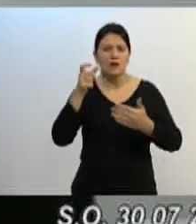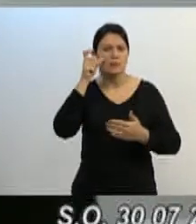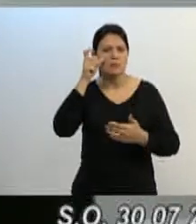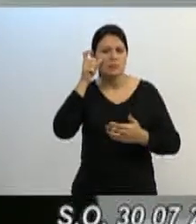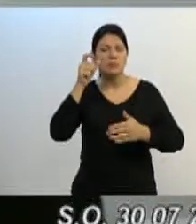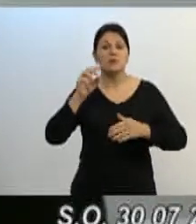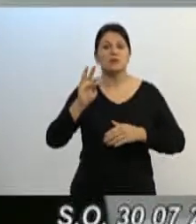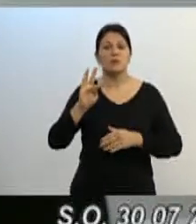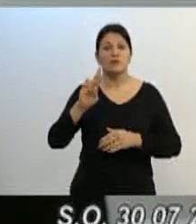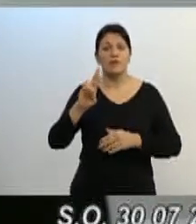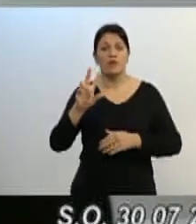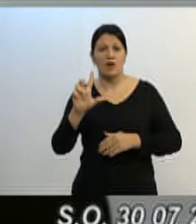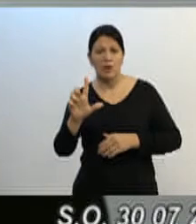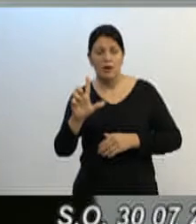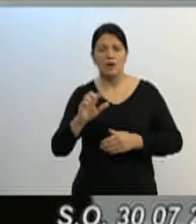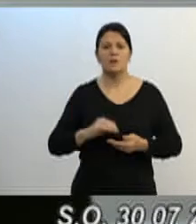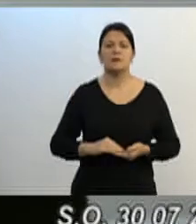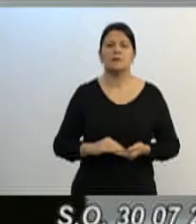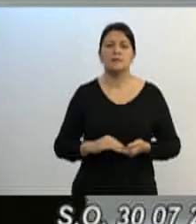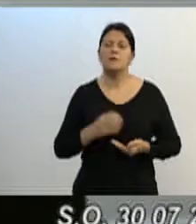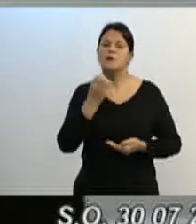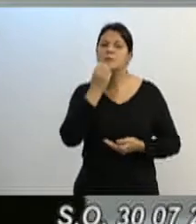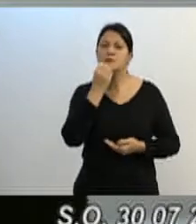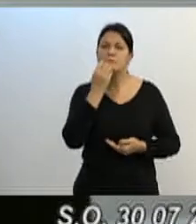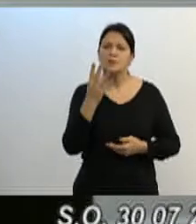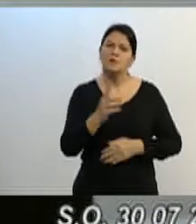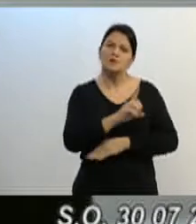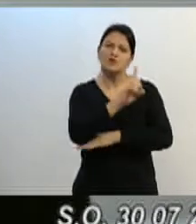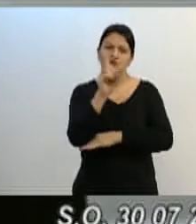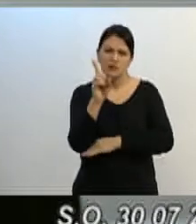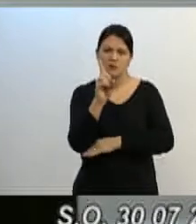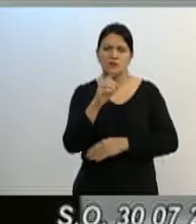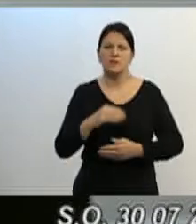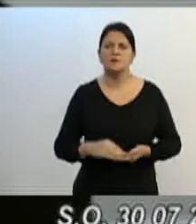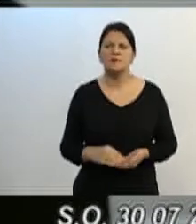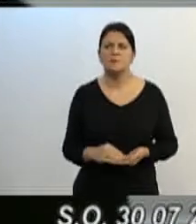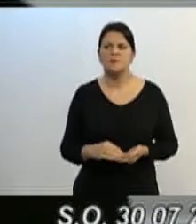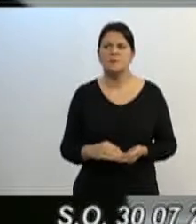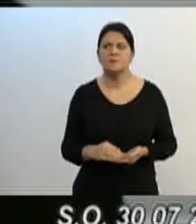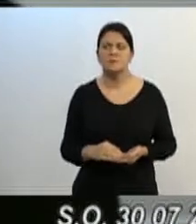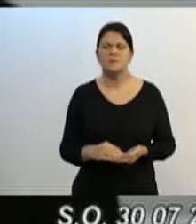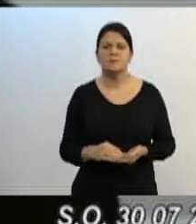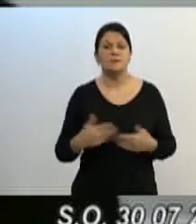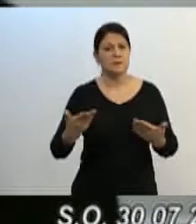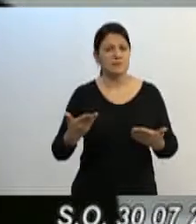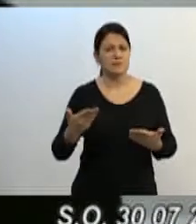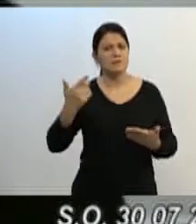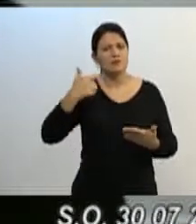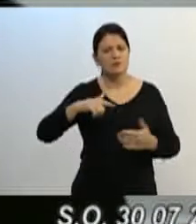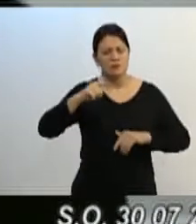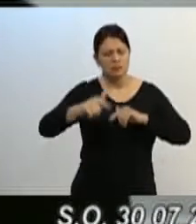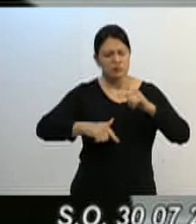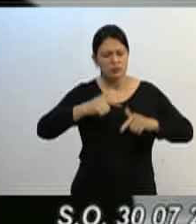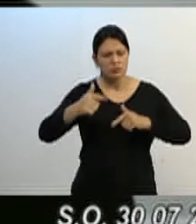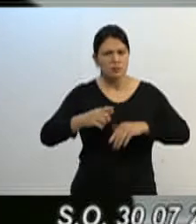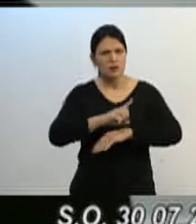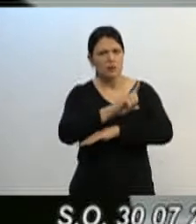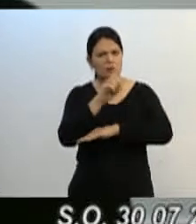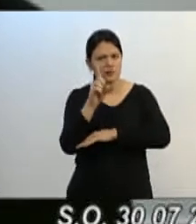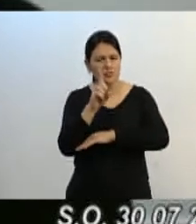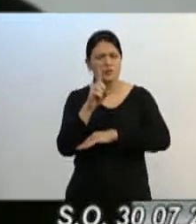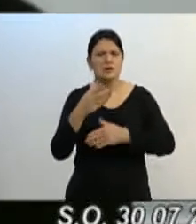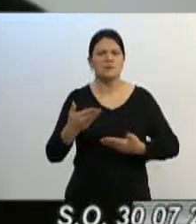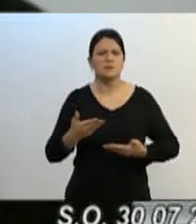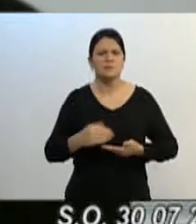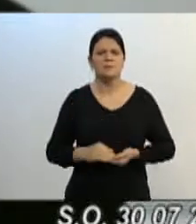TVL, cordial, bom dia, mais um dia de trabalho dentro